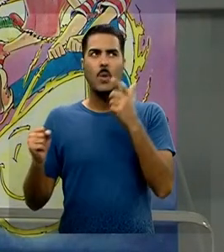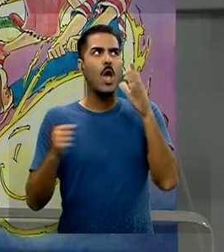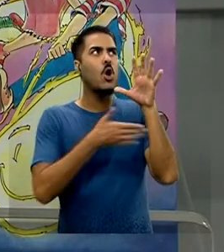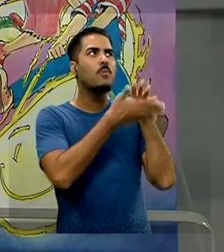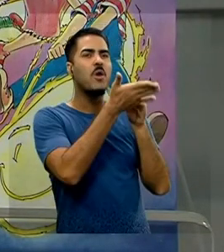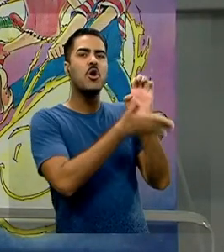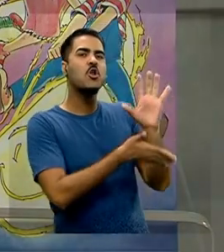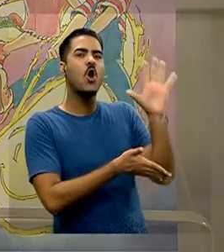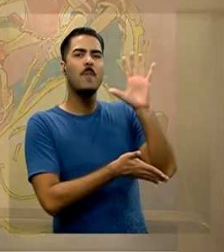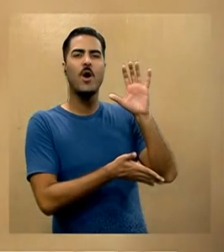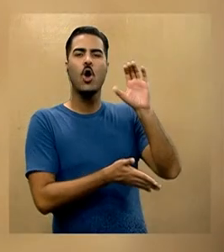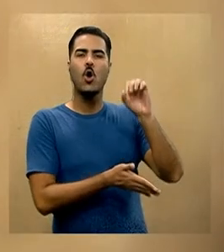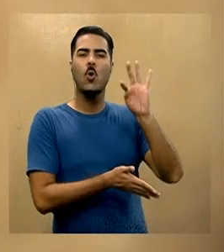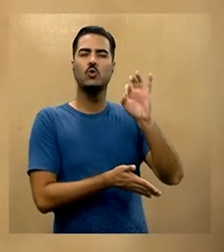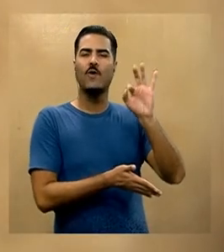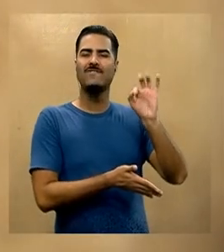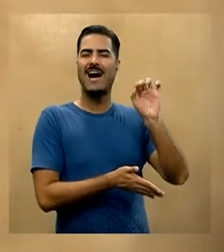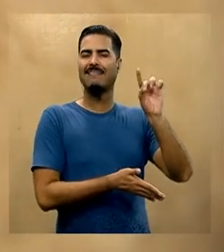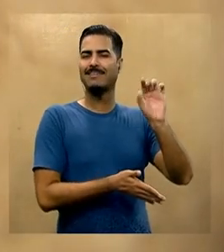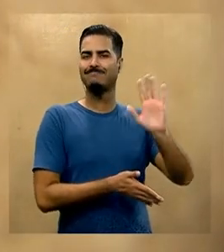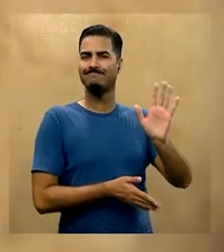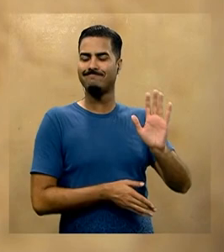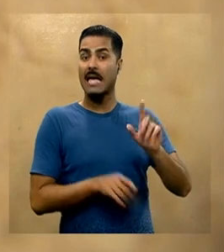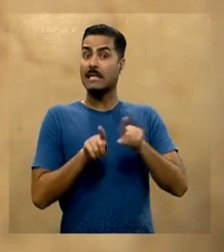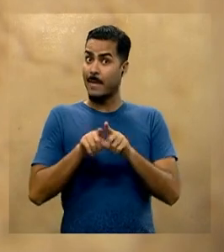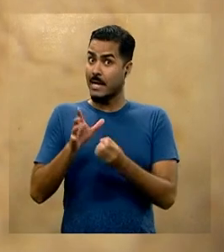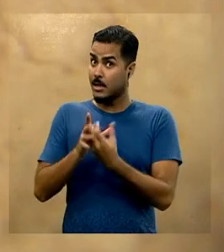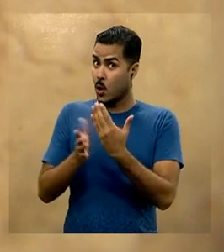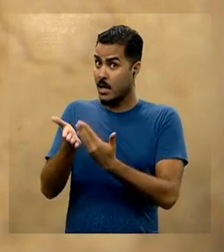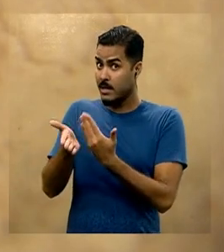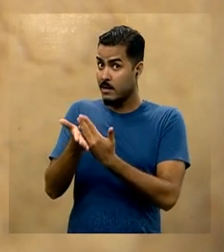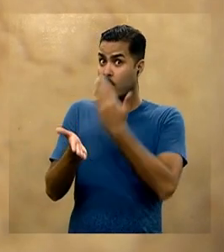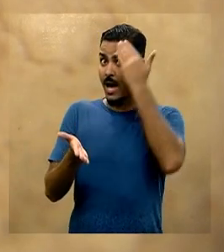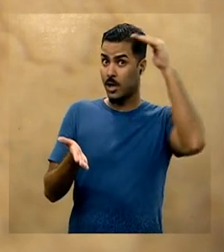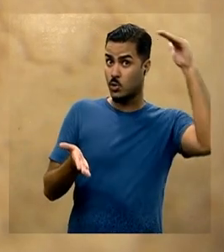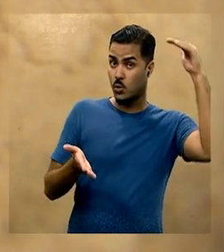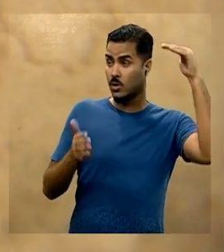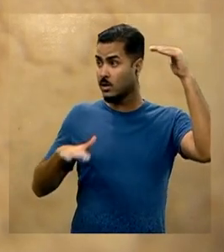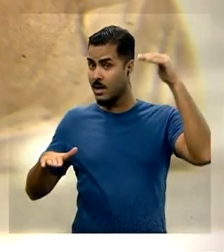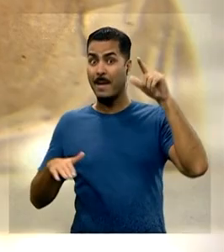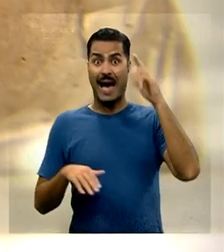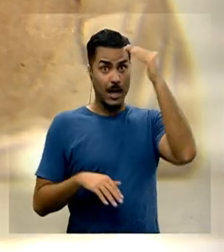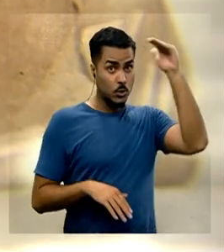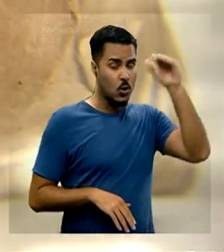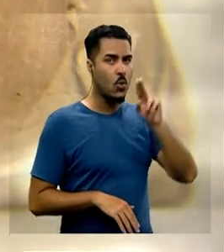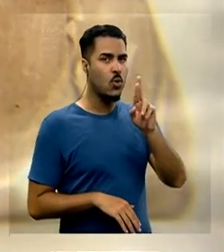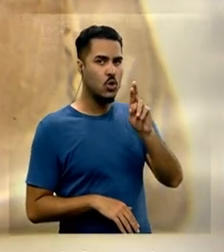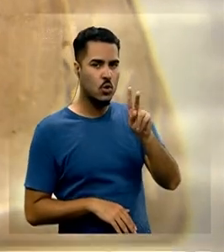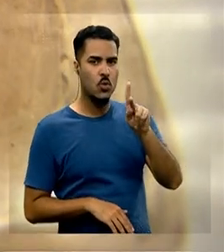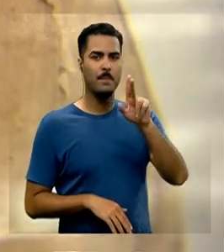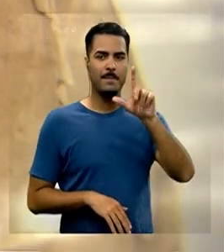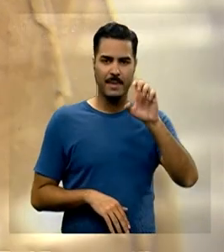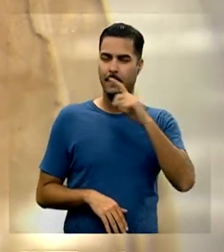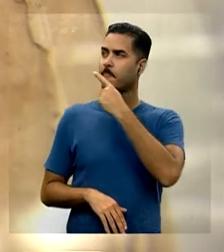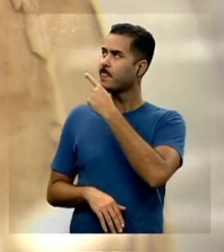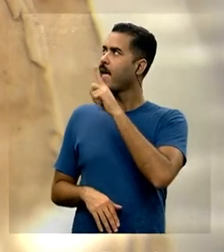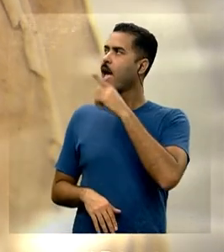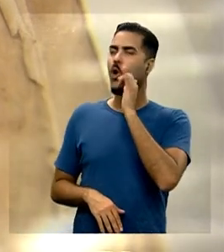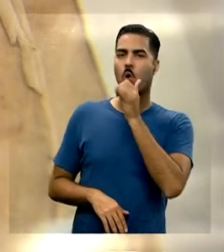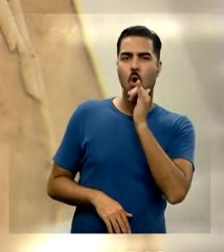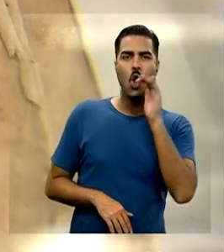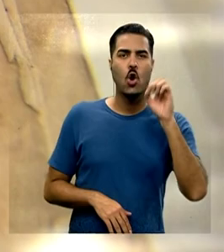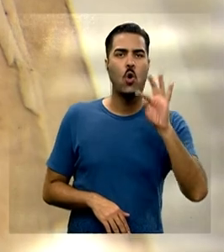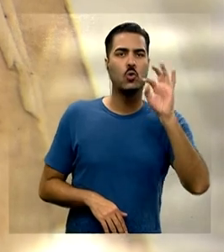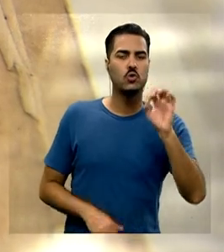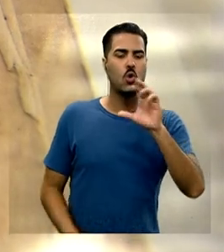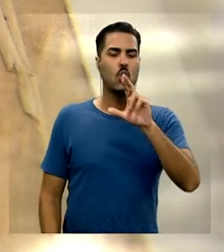livros Infanto-Juvenis, o escritor também criou livros para o público adulto, como Urupês, coletânea de contos e crônicas que trouxe o